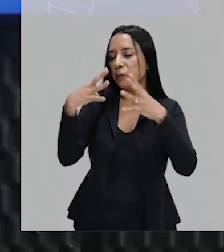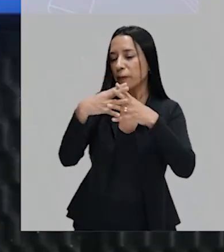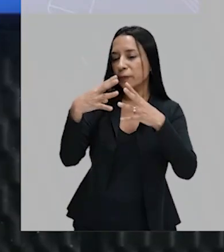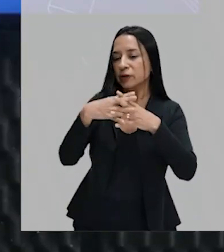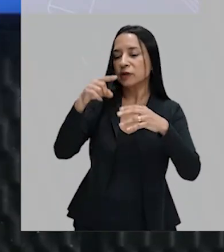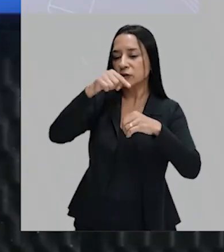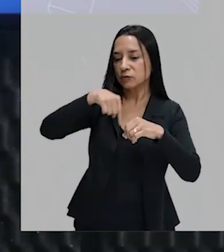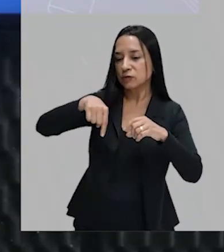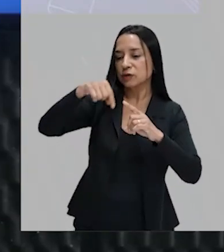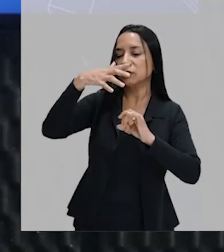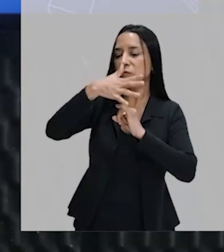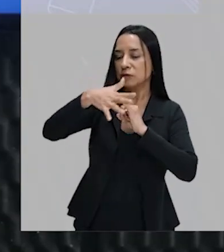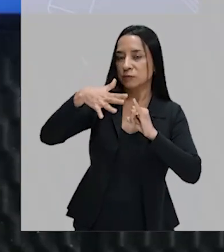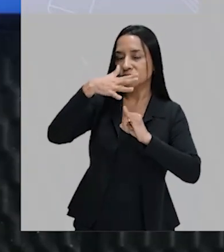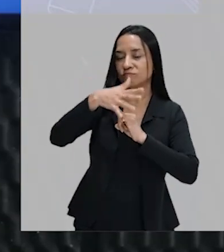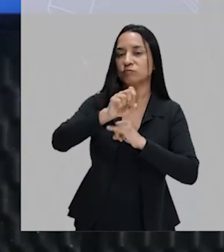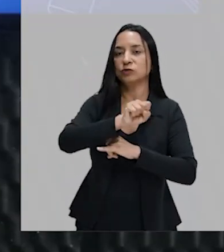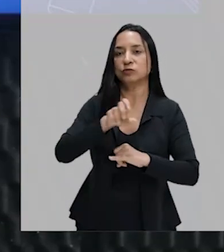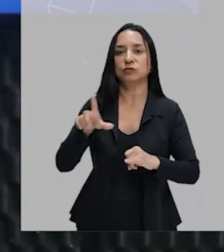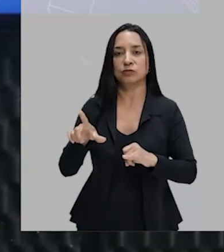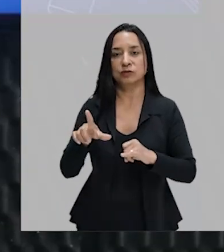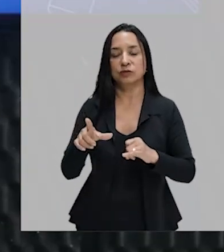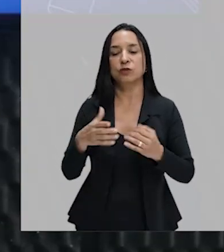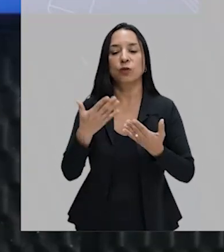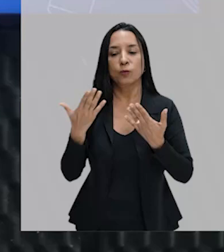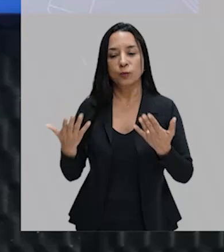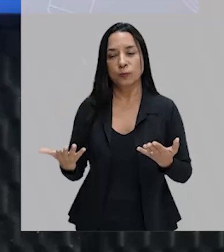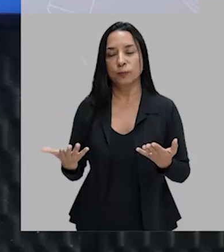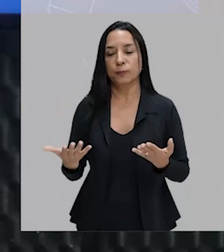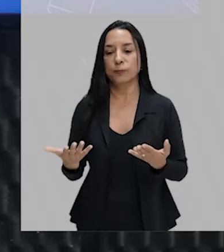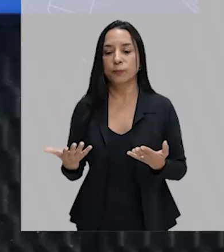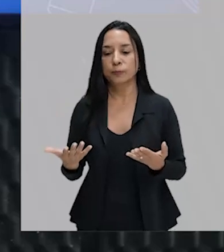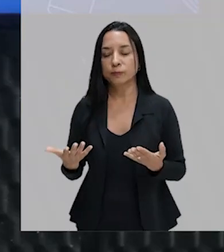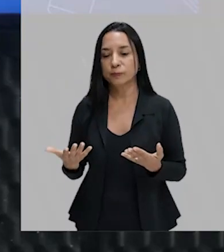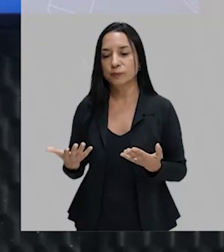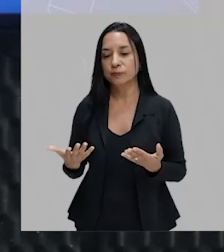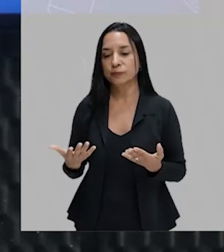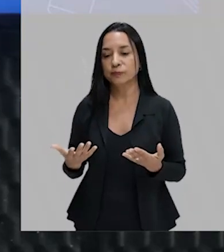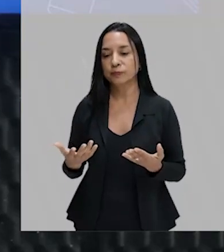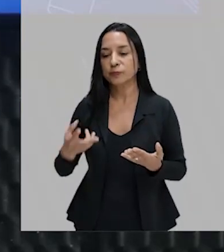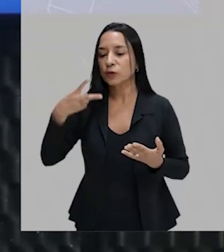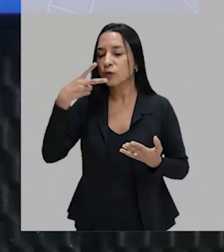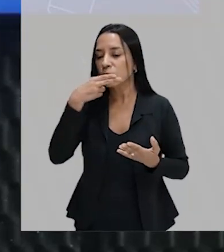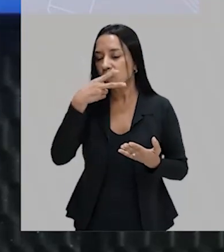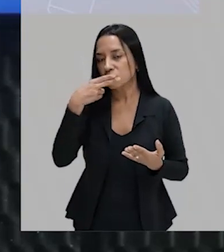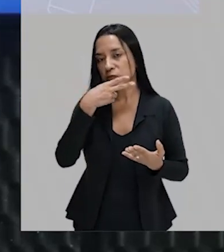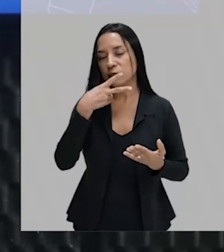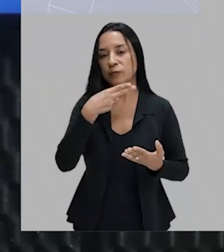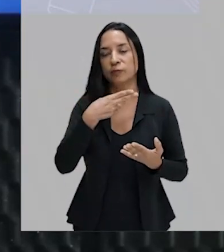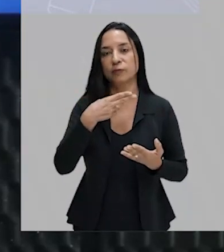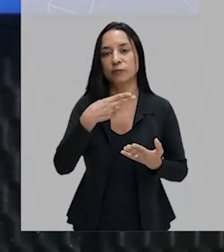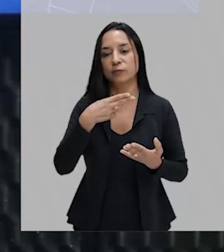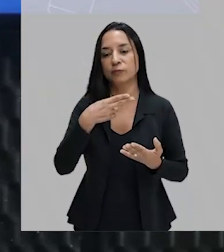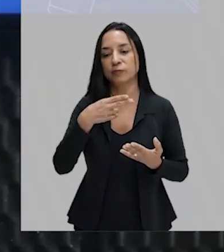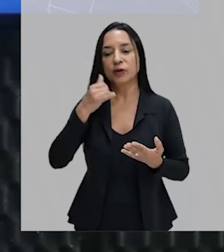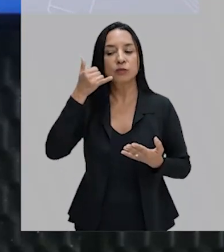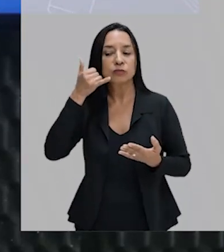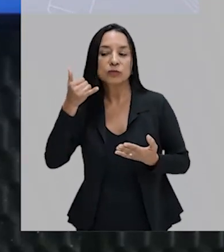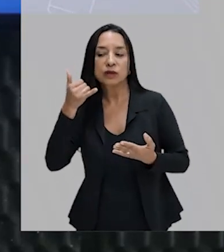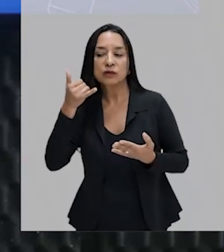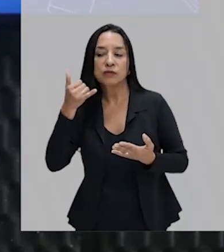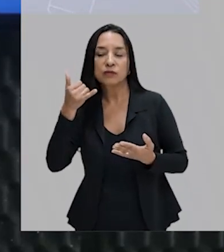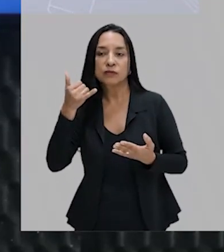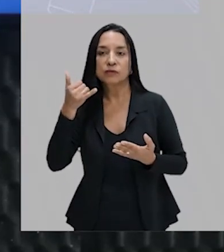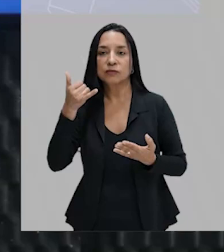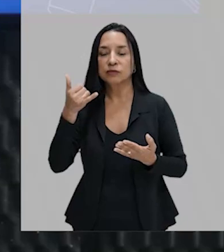nossa bela ilha. Então, assim como a fofoca, o fuxico e o telefone sem